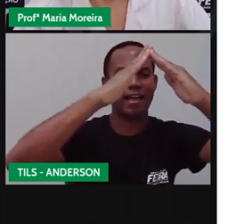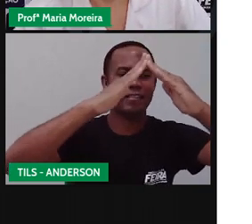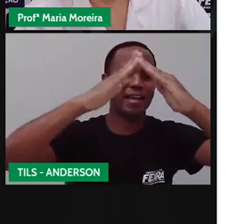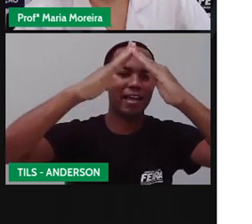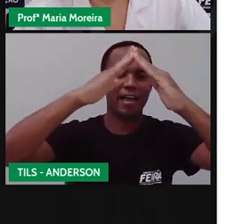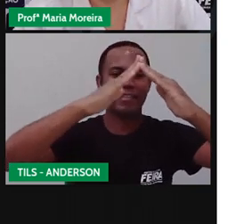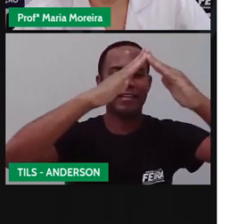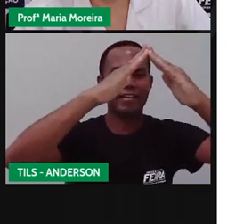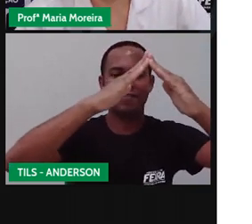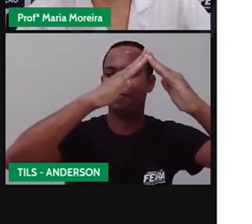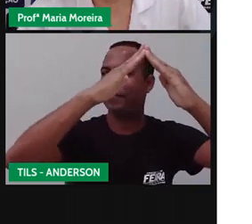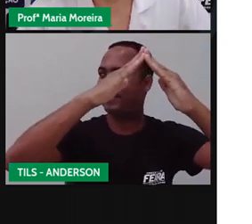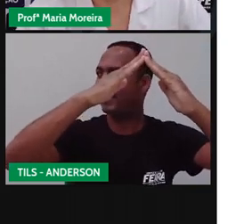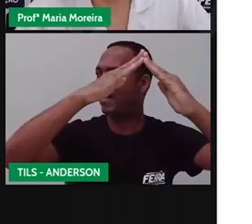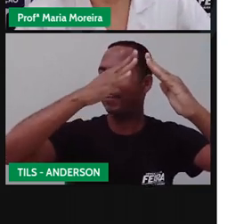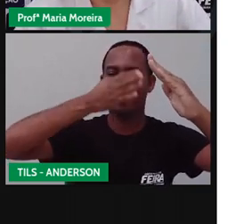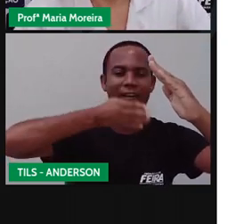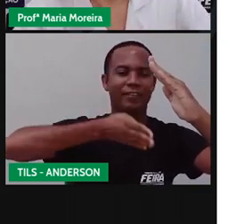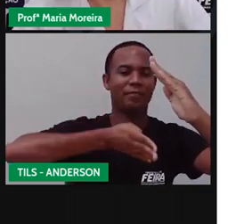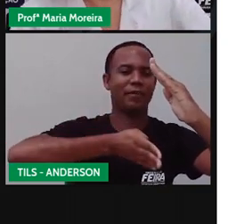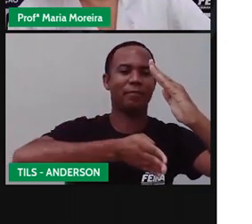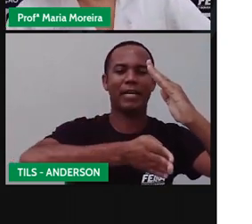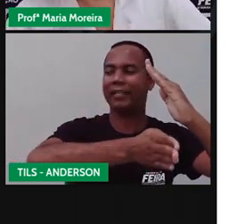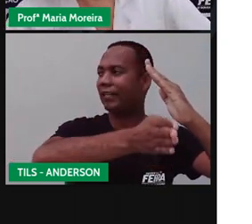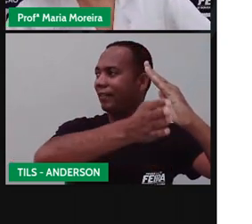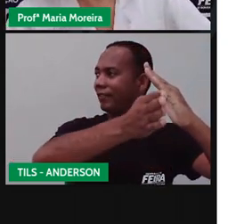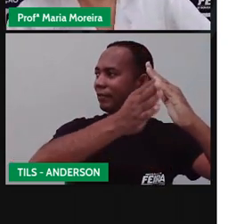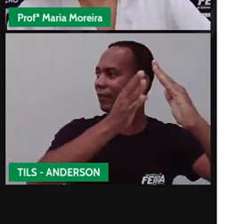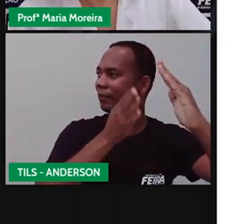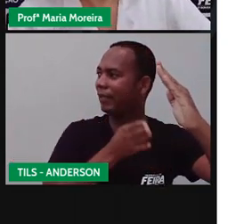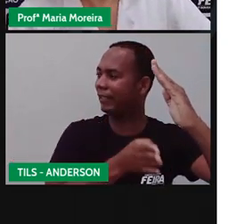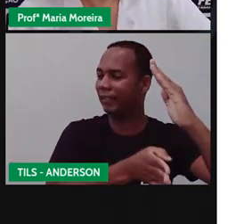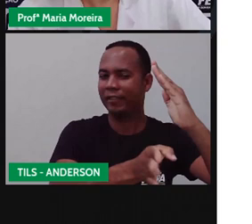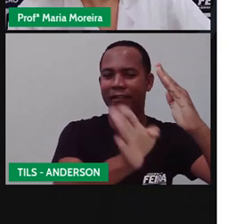Passará, derradeiros ficará. E qual a regra?